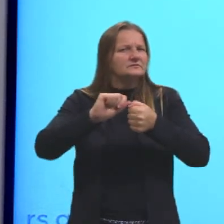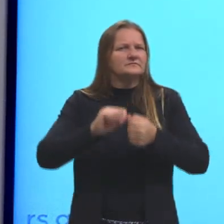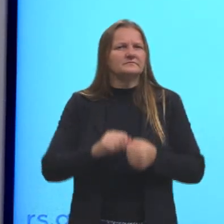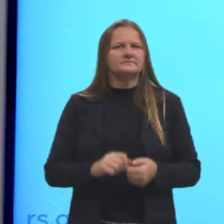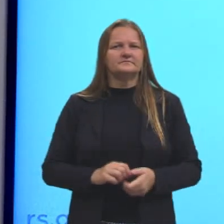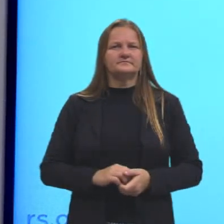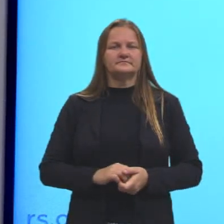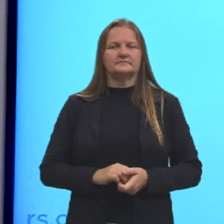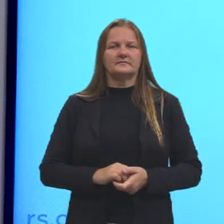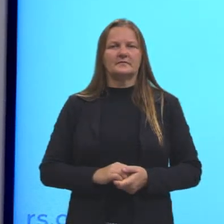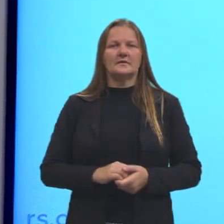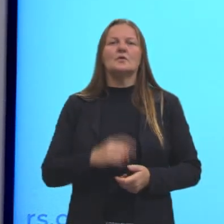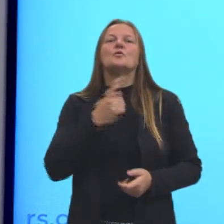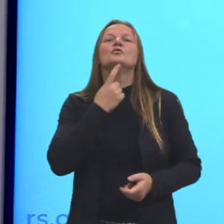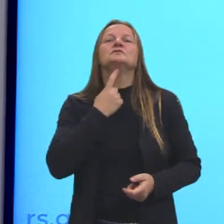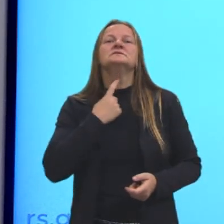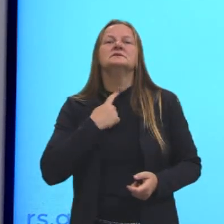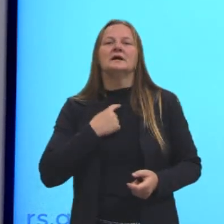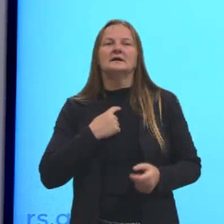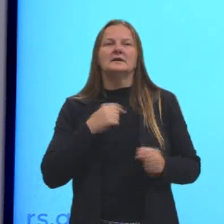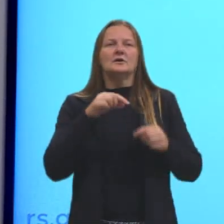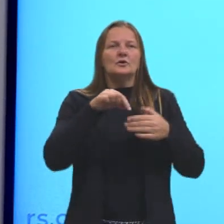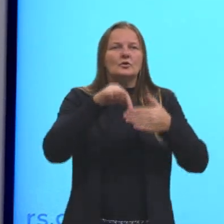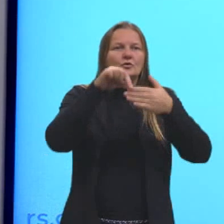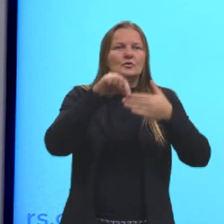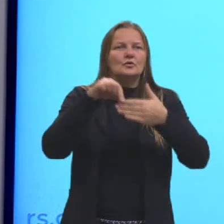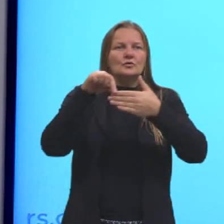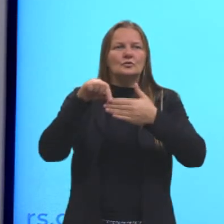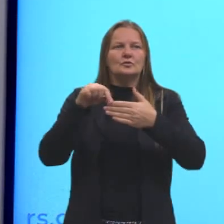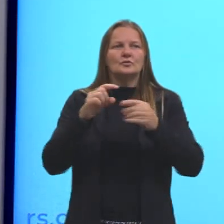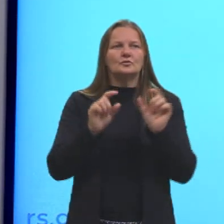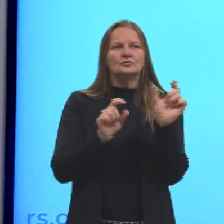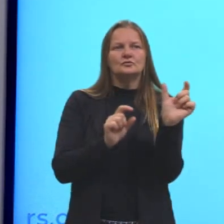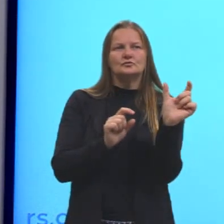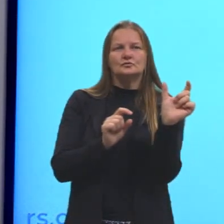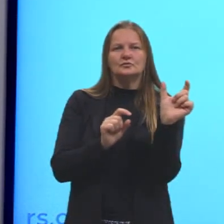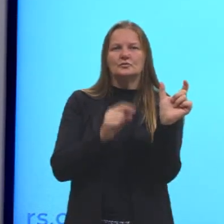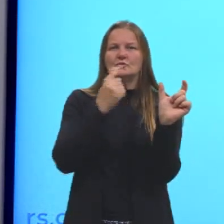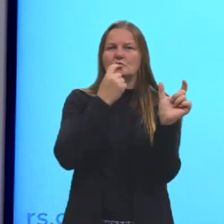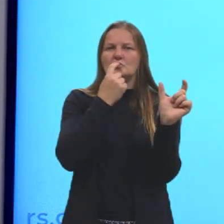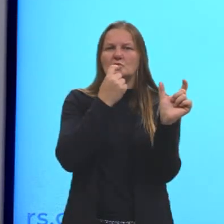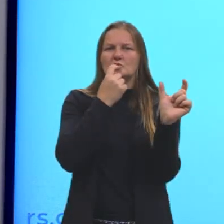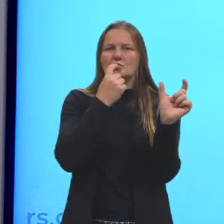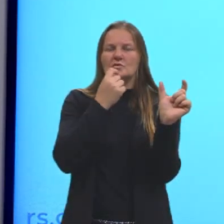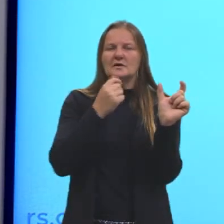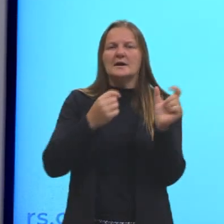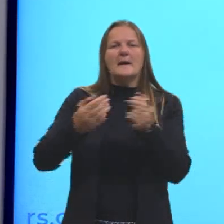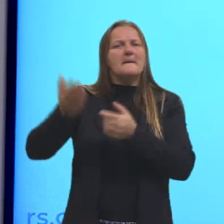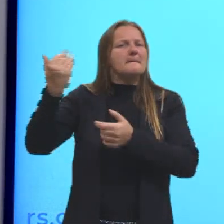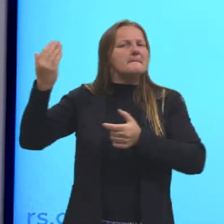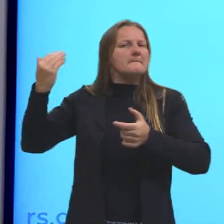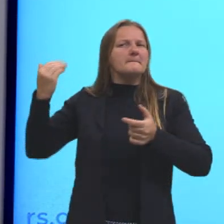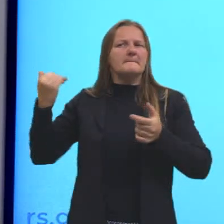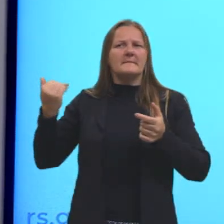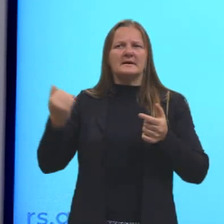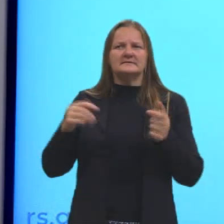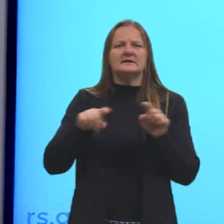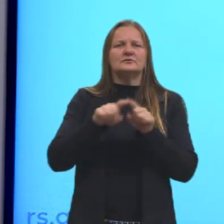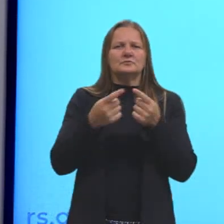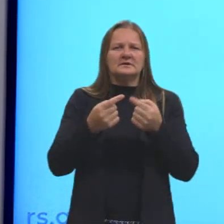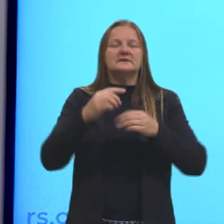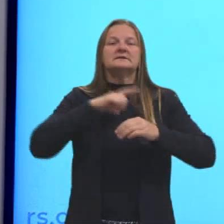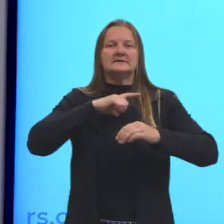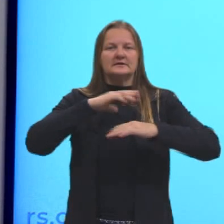like, gostar. I was going to, é o verbo no passado, mas ele tem a